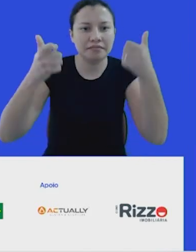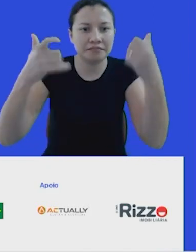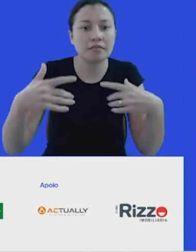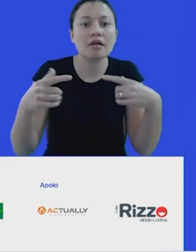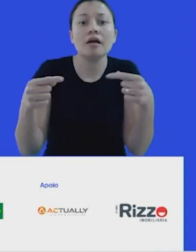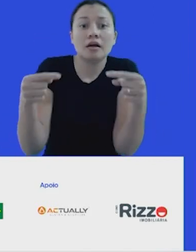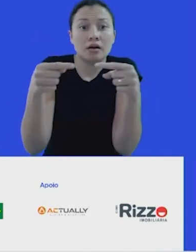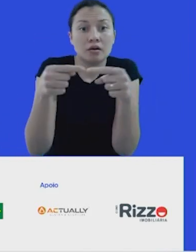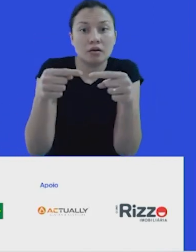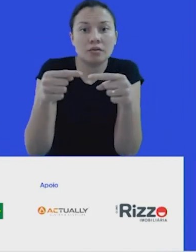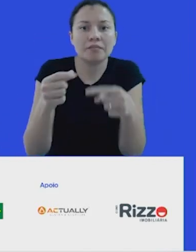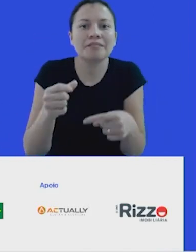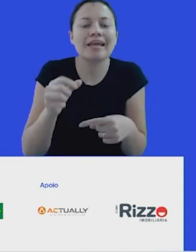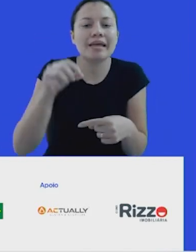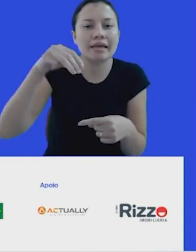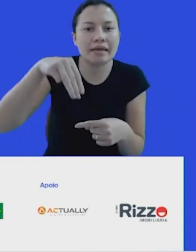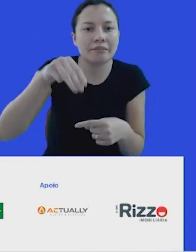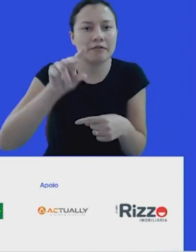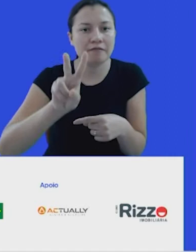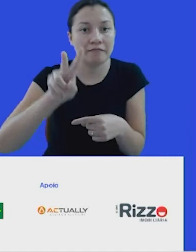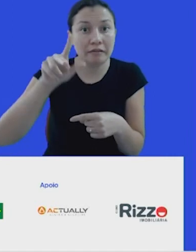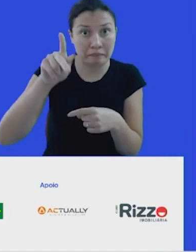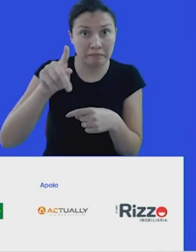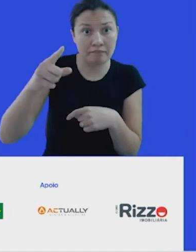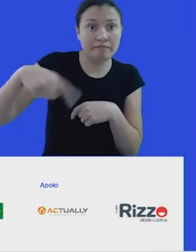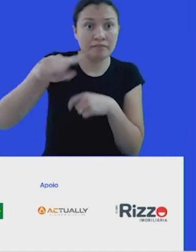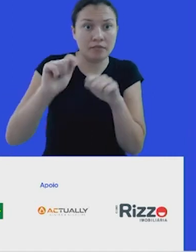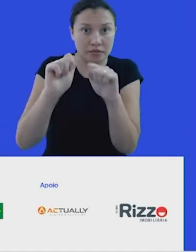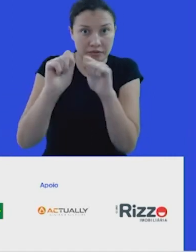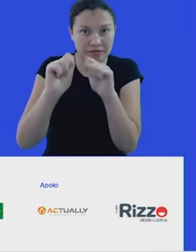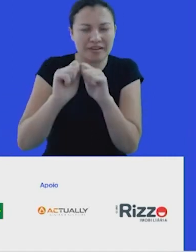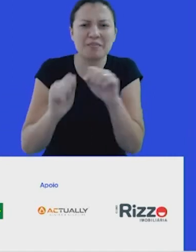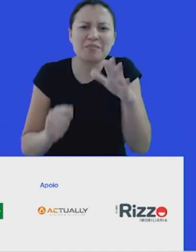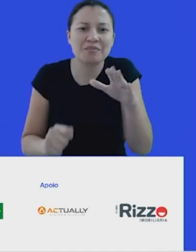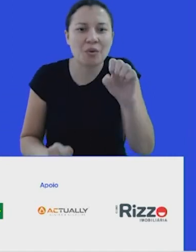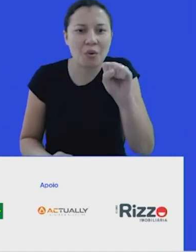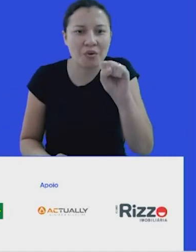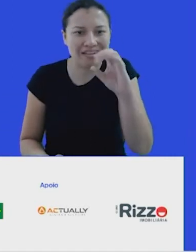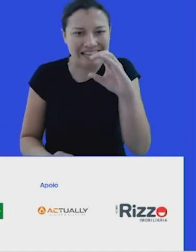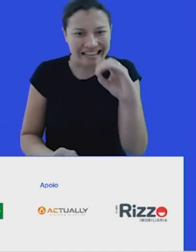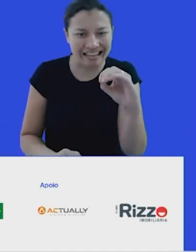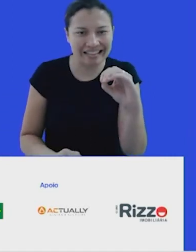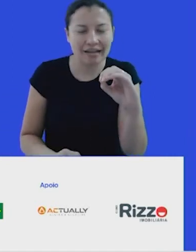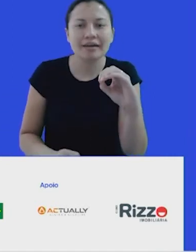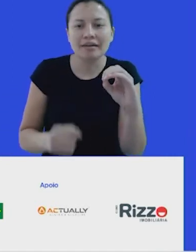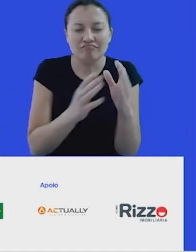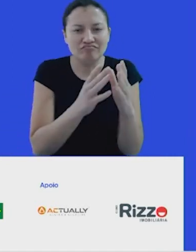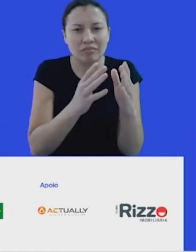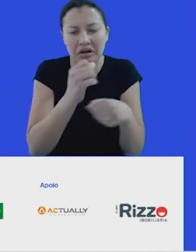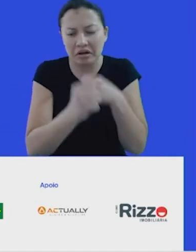MVPs que a gente fez, importante falar aqui que dos 80 MVPs que estão citados aí nesses primeiros anos, apenas